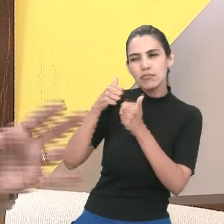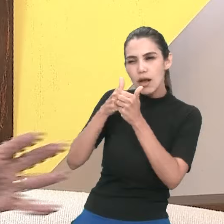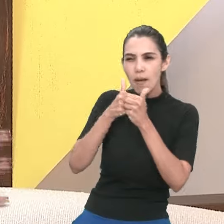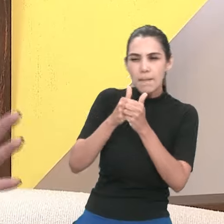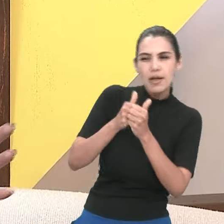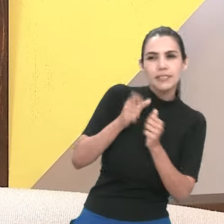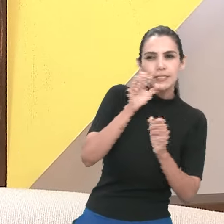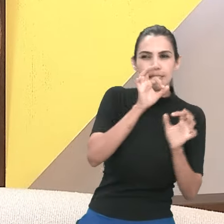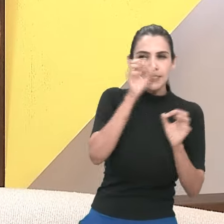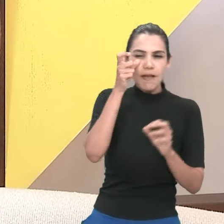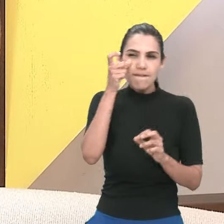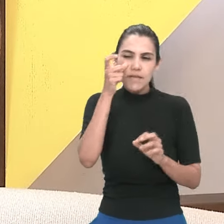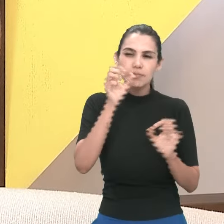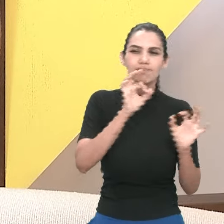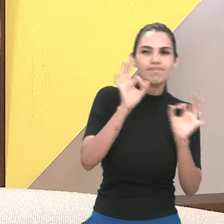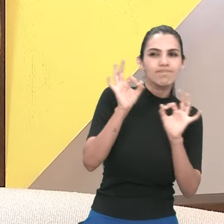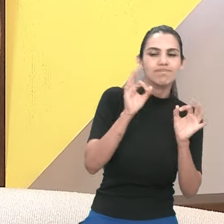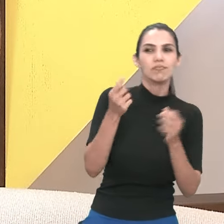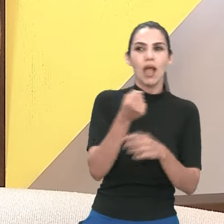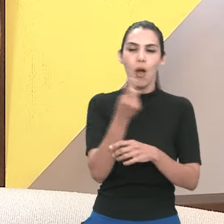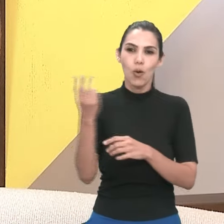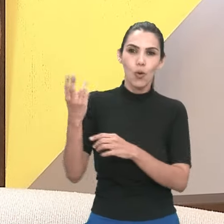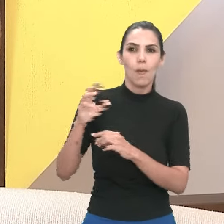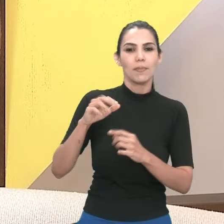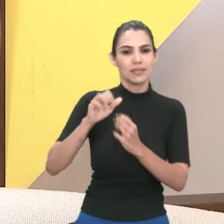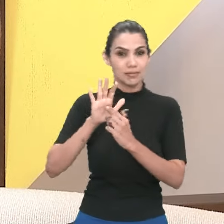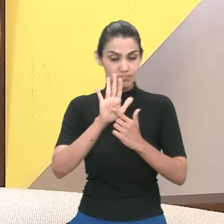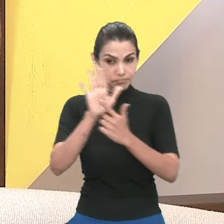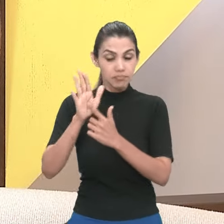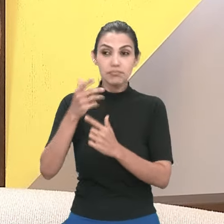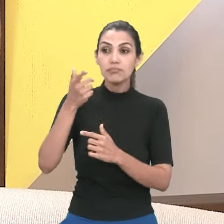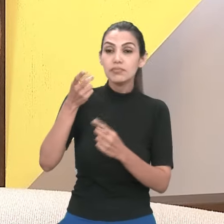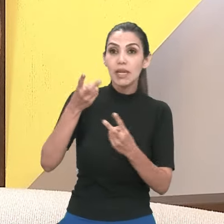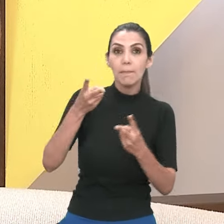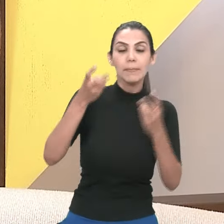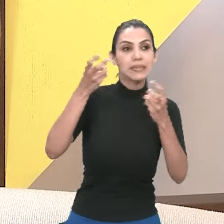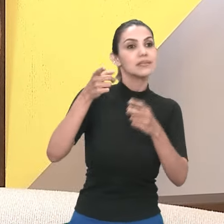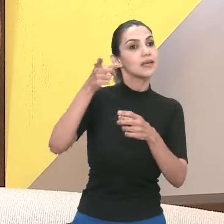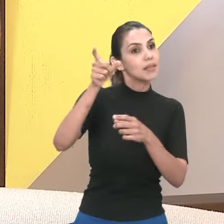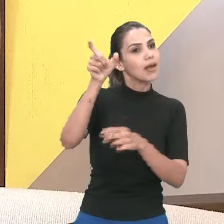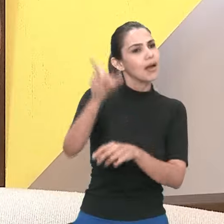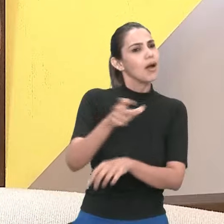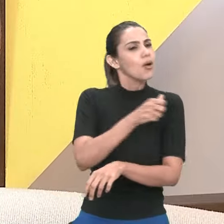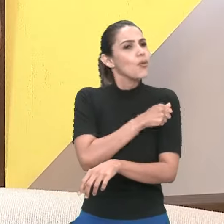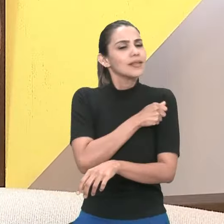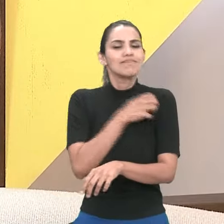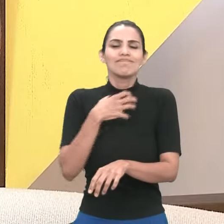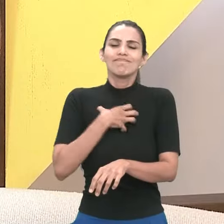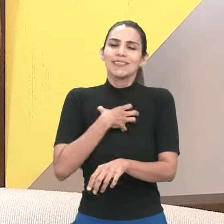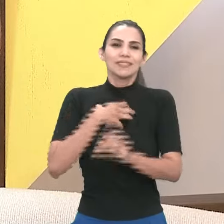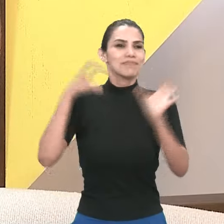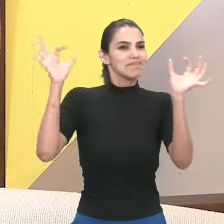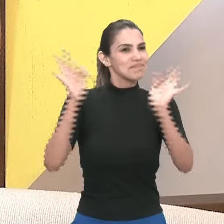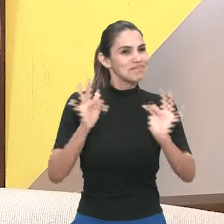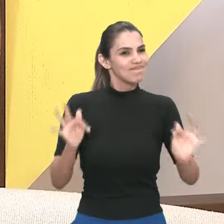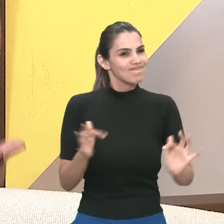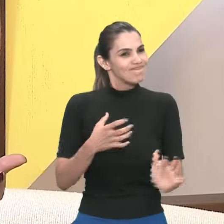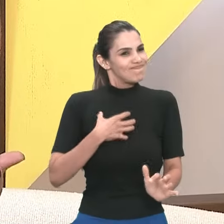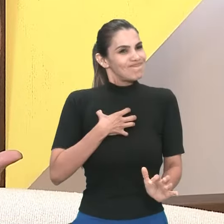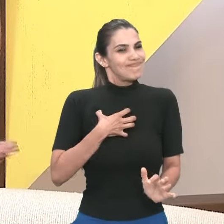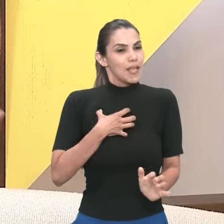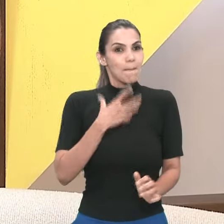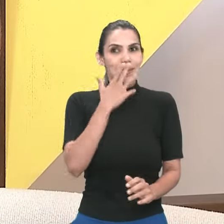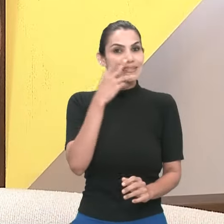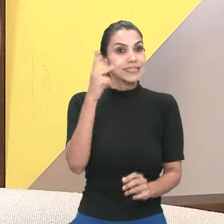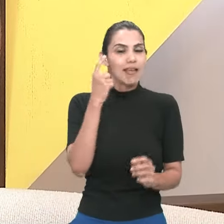apesar da correria do primeiro dia, você vê o quanto aquele estudante fica feliz. Então, assim, você vê o brilho no